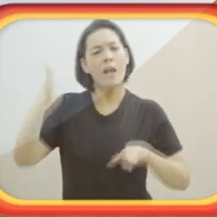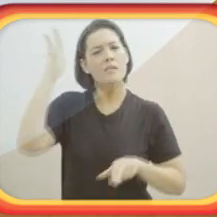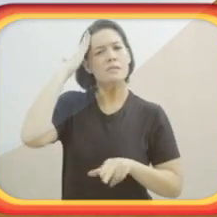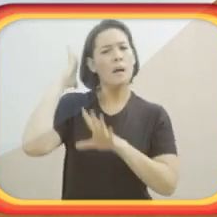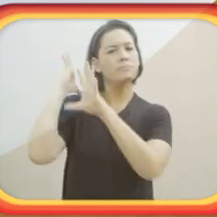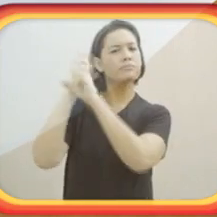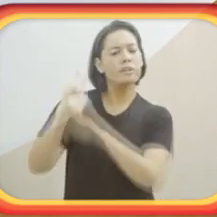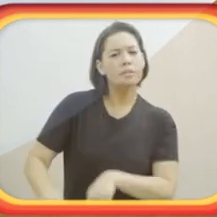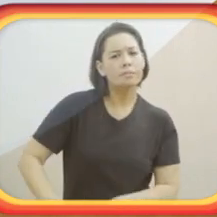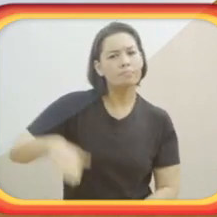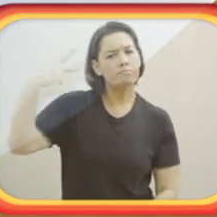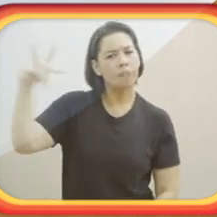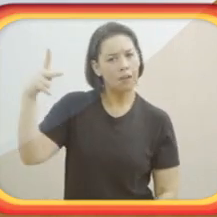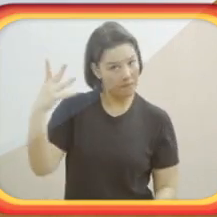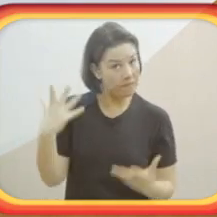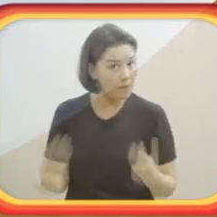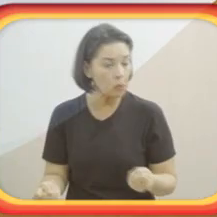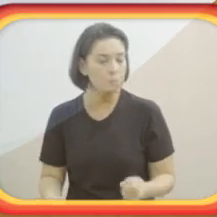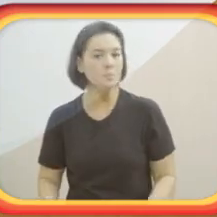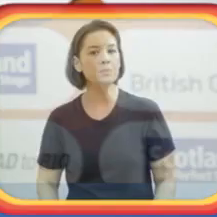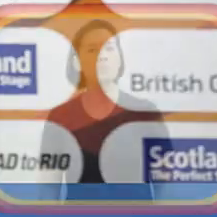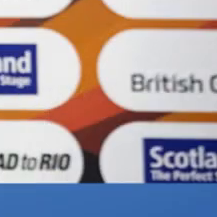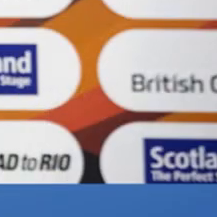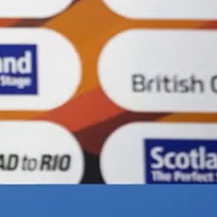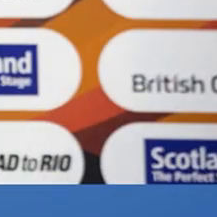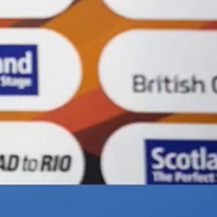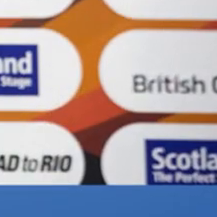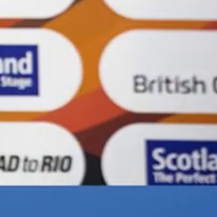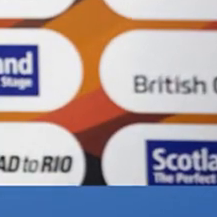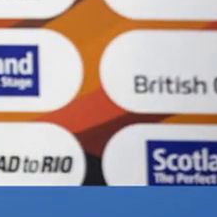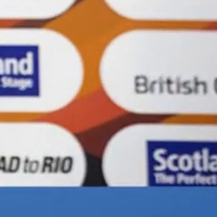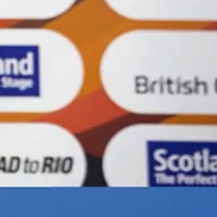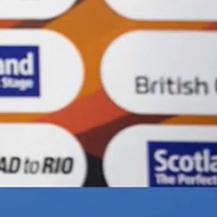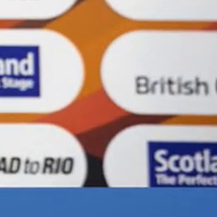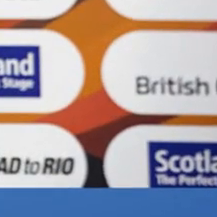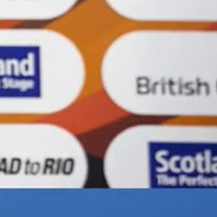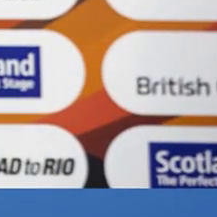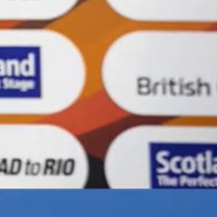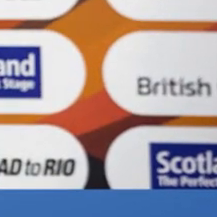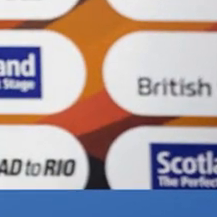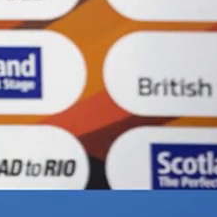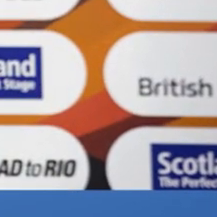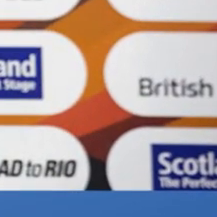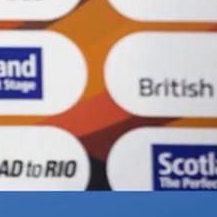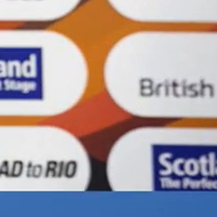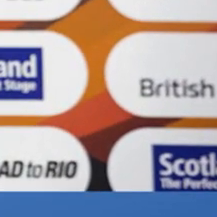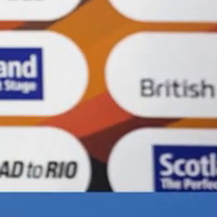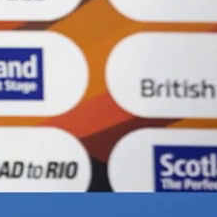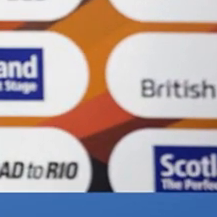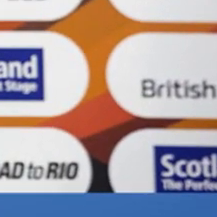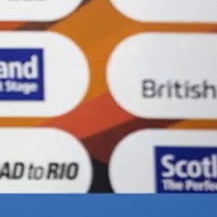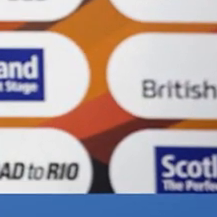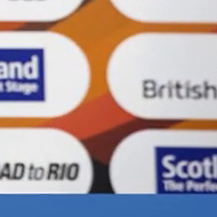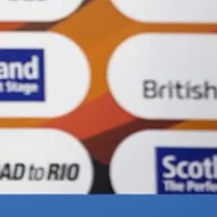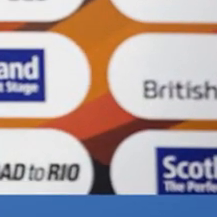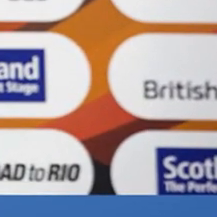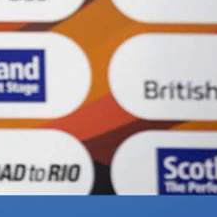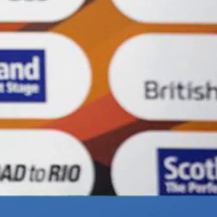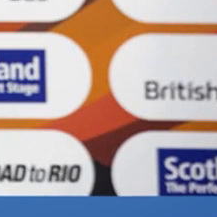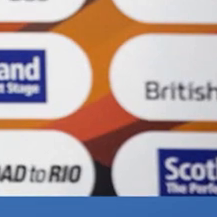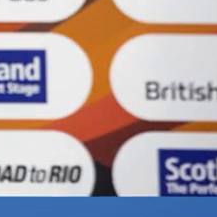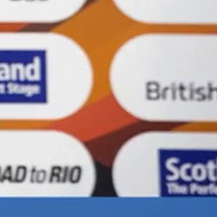medalhas. Vamos saber como foi a infância dele? Foto. Daniel sorri com a medalha de ouro no pescoço e o número 1 no casaco amarelo.